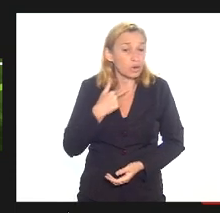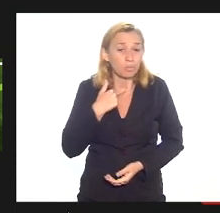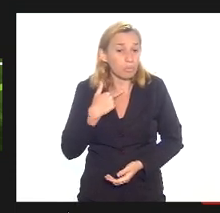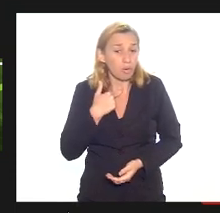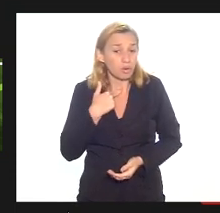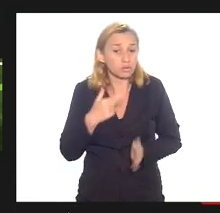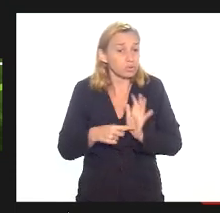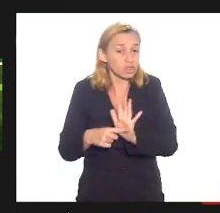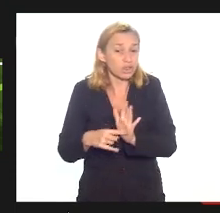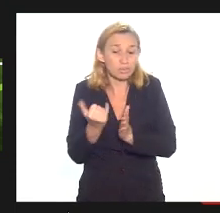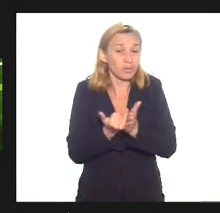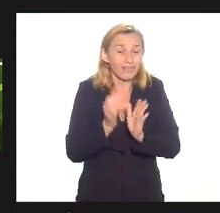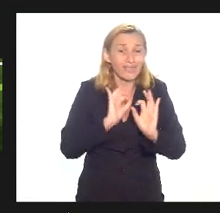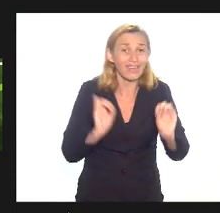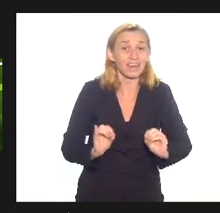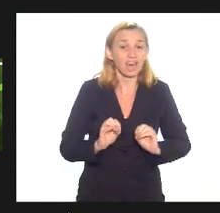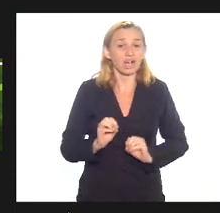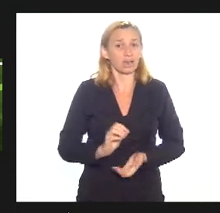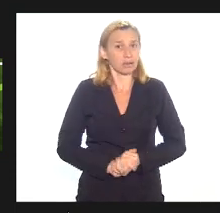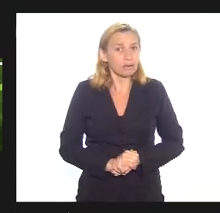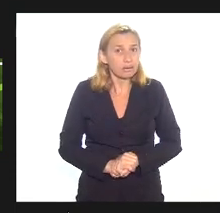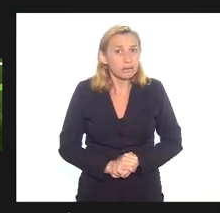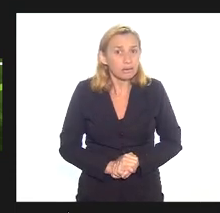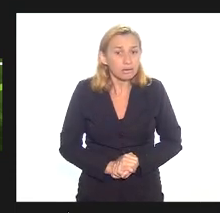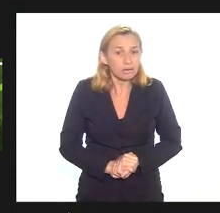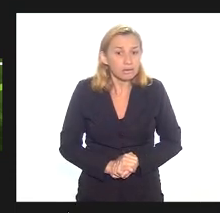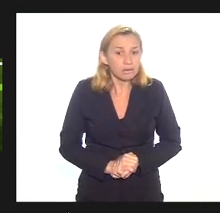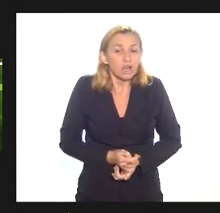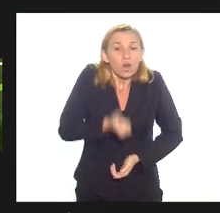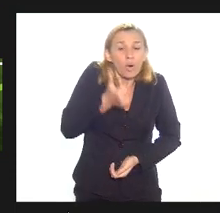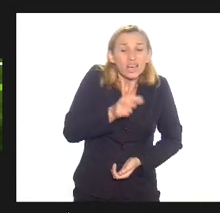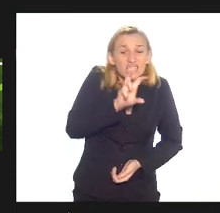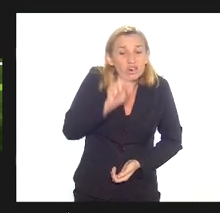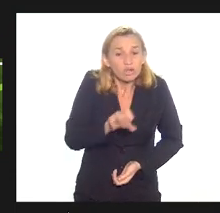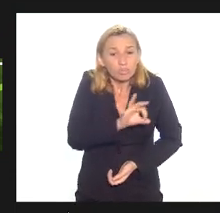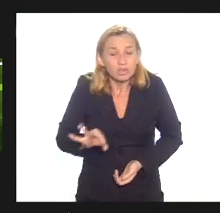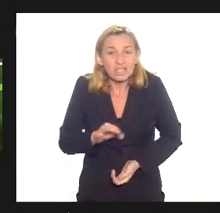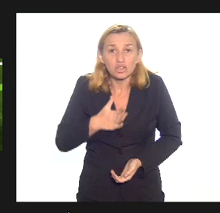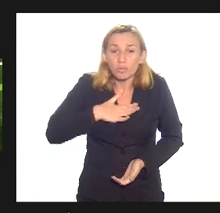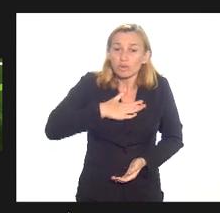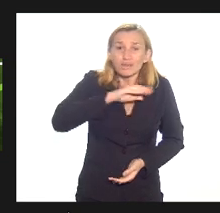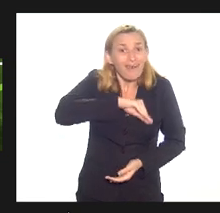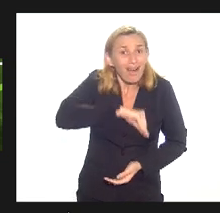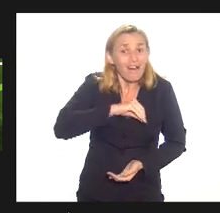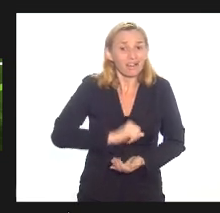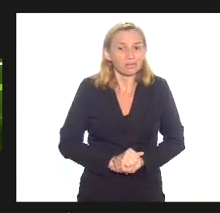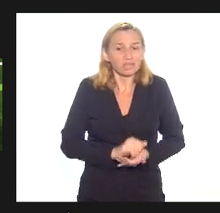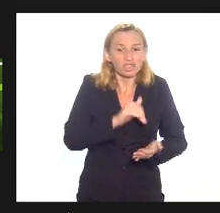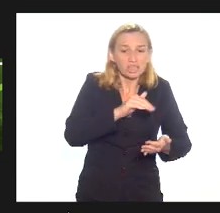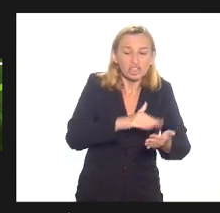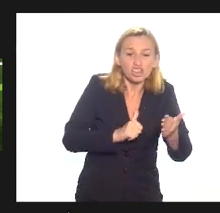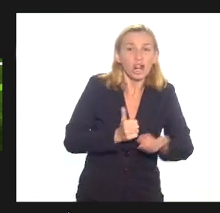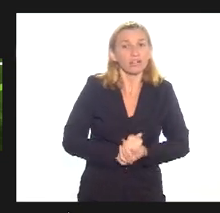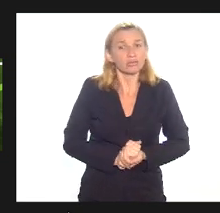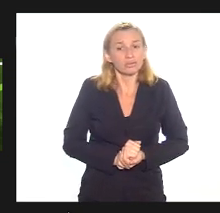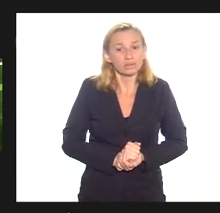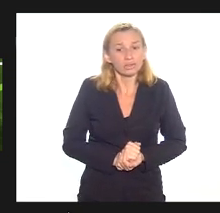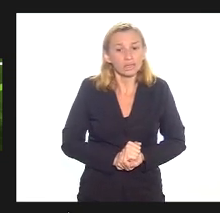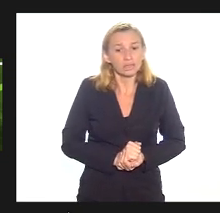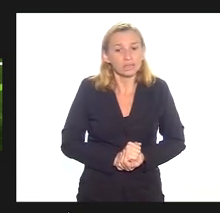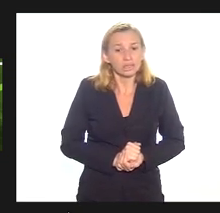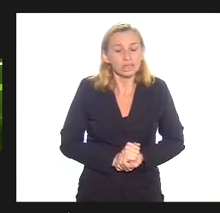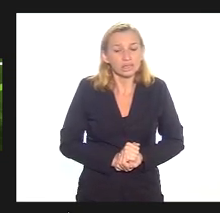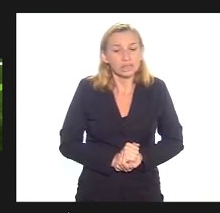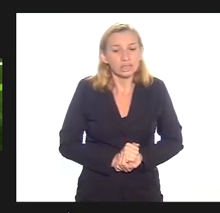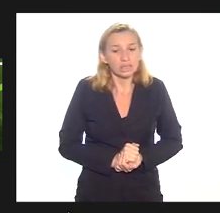14 eu tenho quase 50% do meu salário quase 50% do meu salário que é retido e aí querem